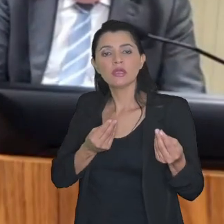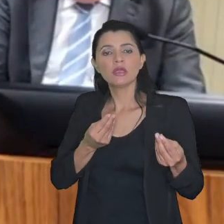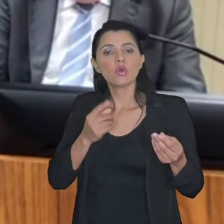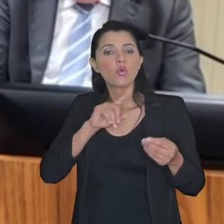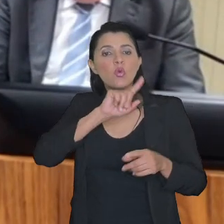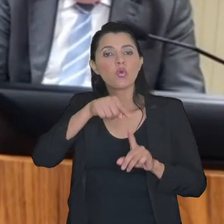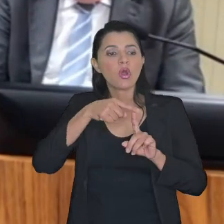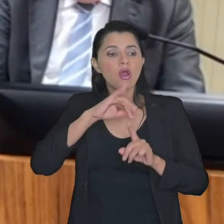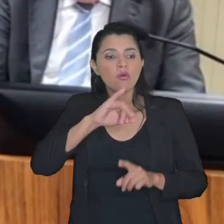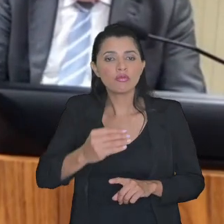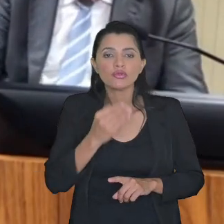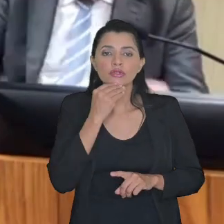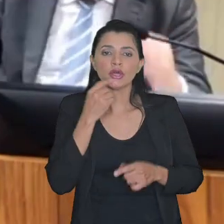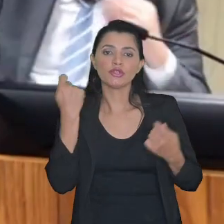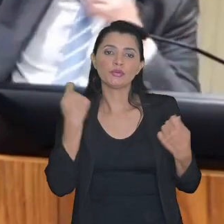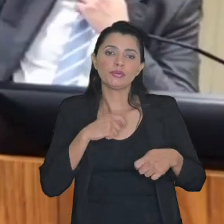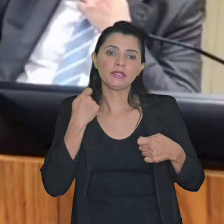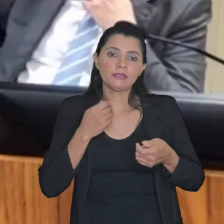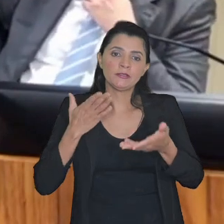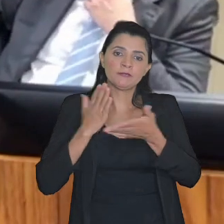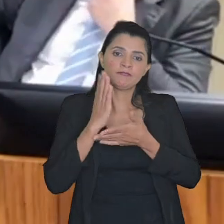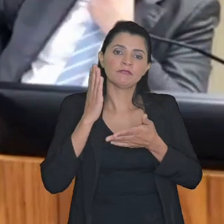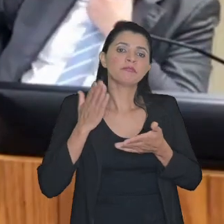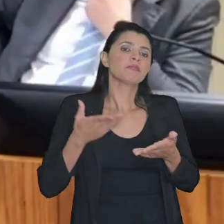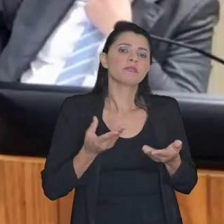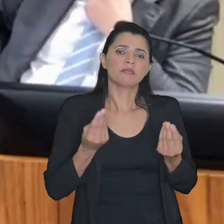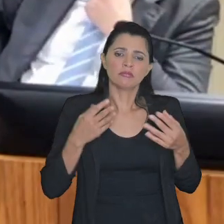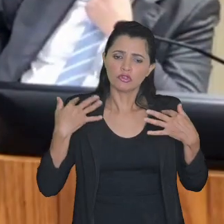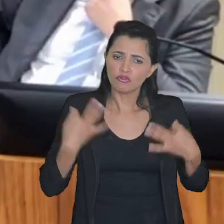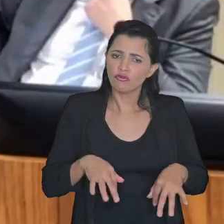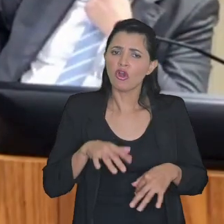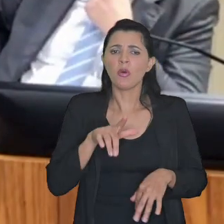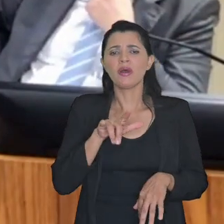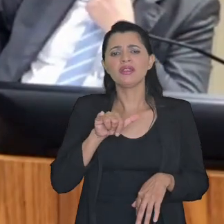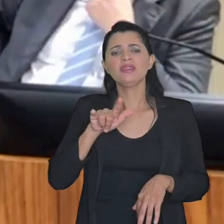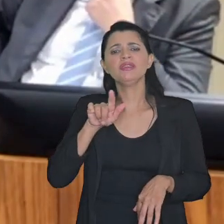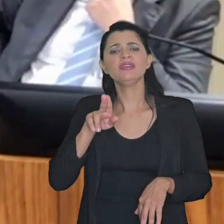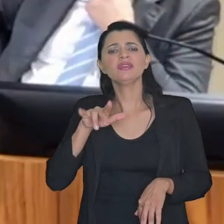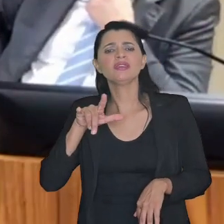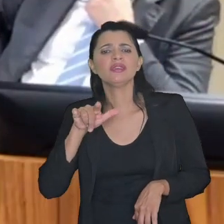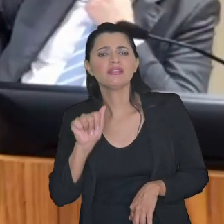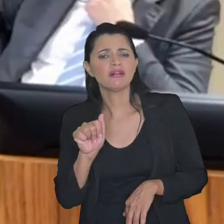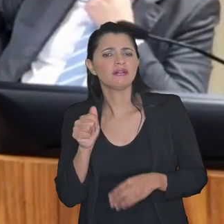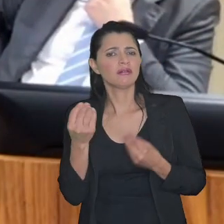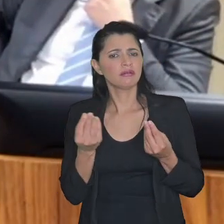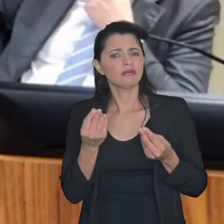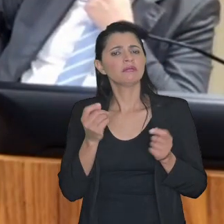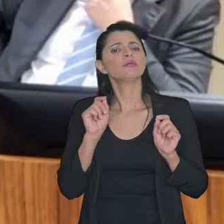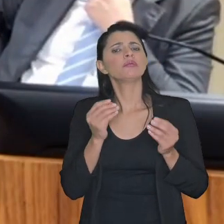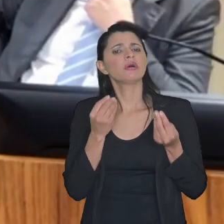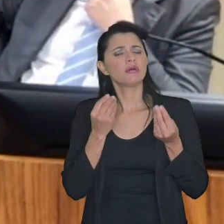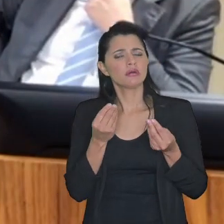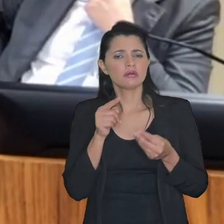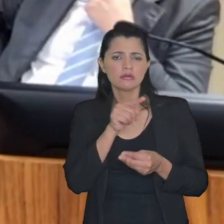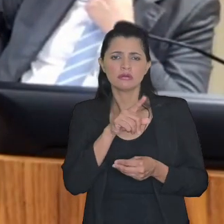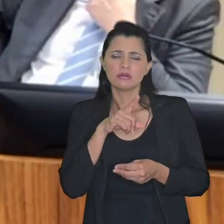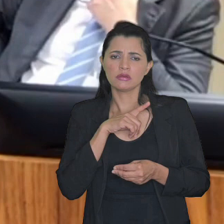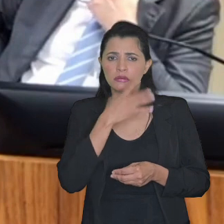de vantagem que você precisa outorgar de forma líquida para que